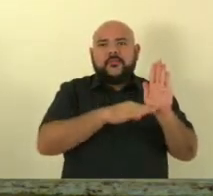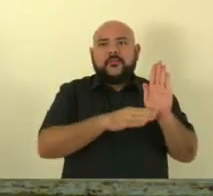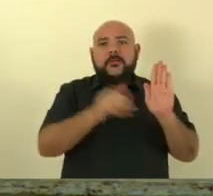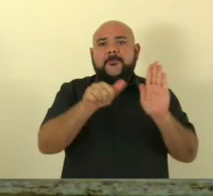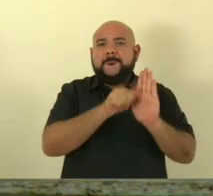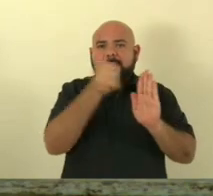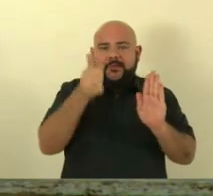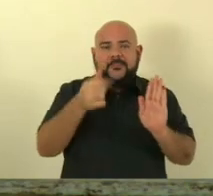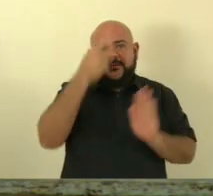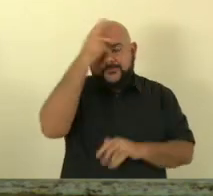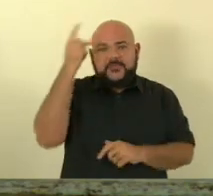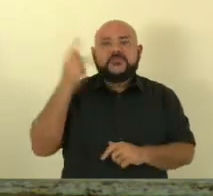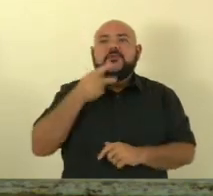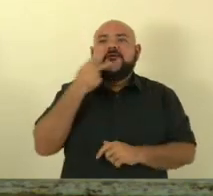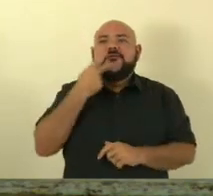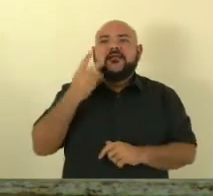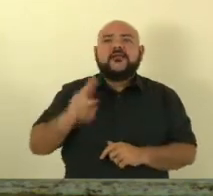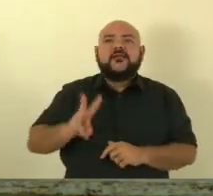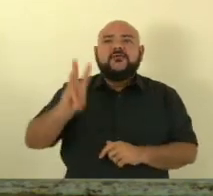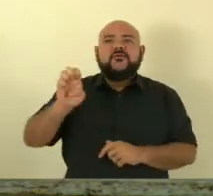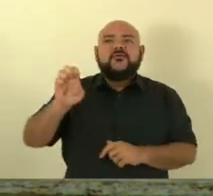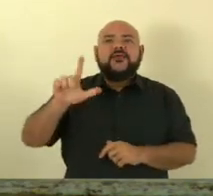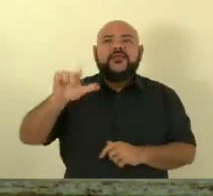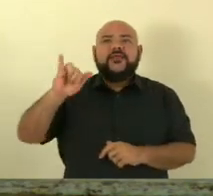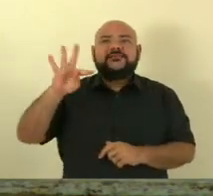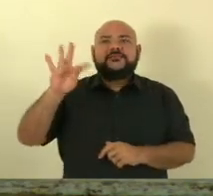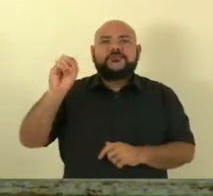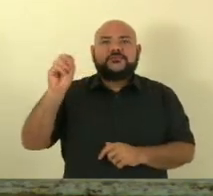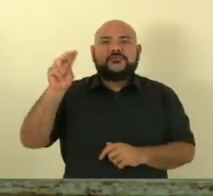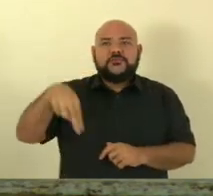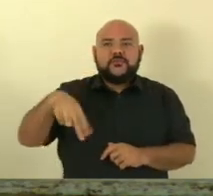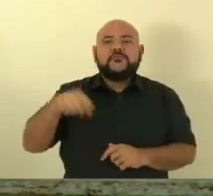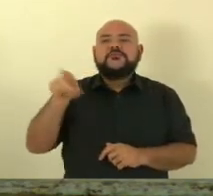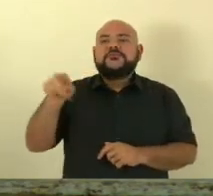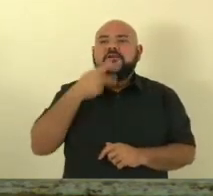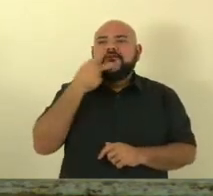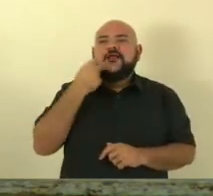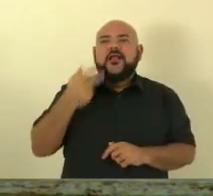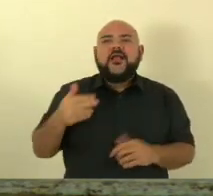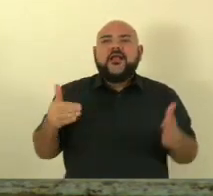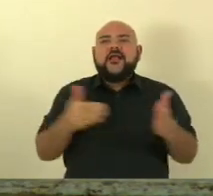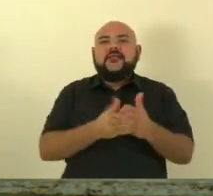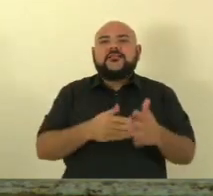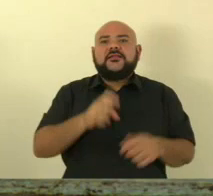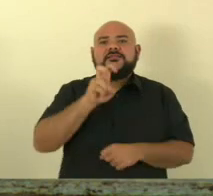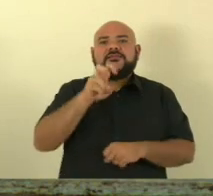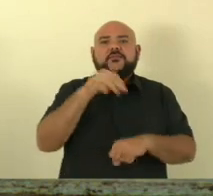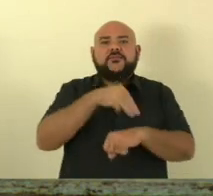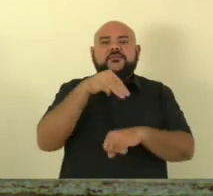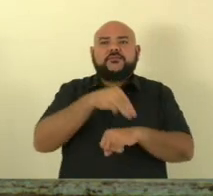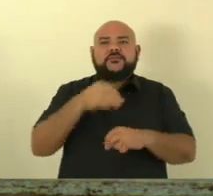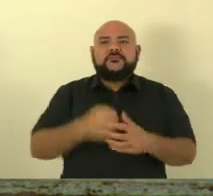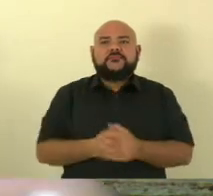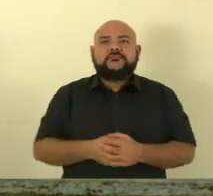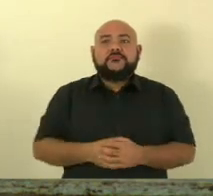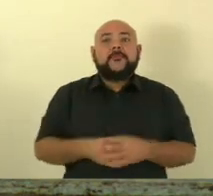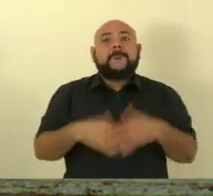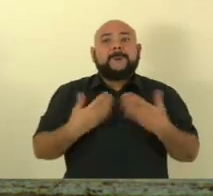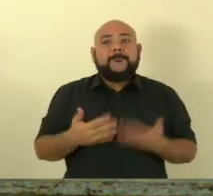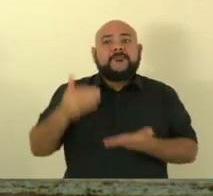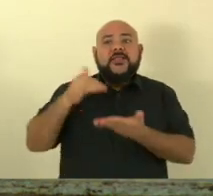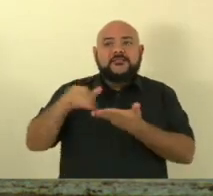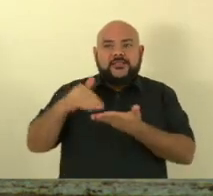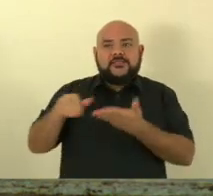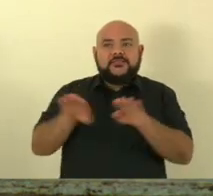deputado Coronel Wellington. Vossa Excelência tem até cinco minutos. A pedido da Secretaria da Mesa, faremos agora uma